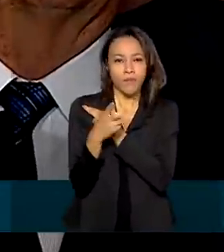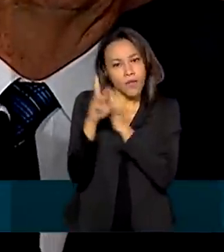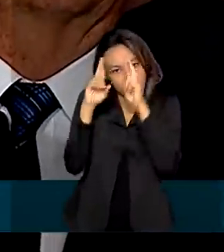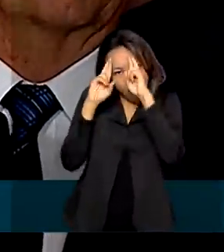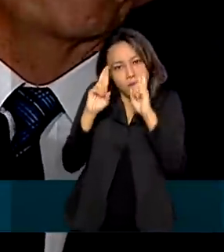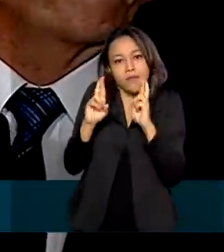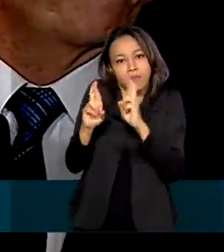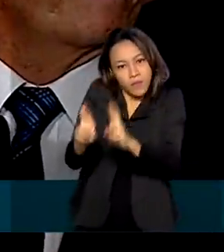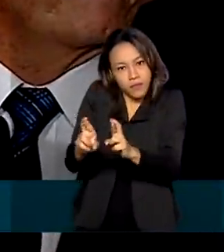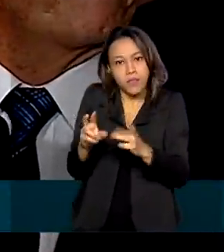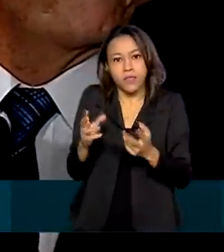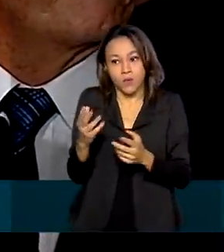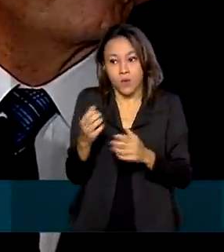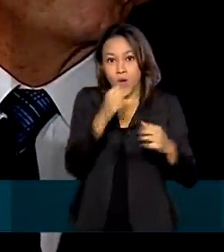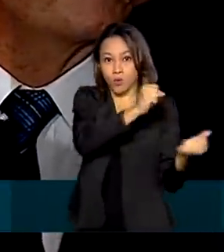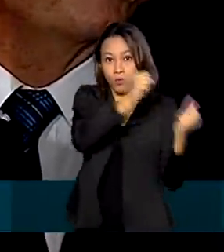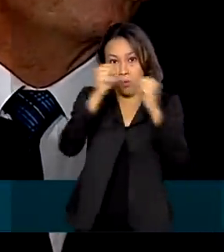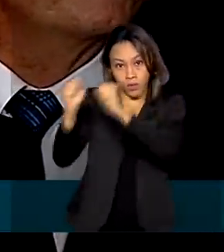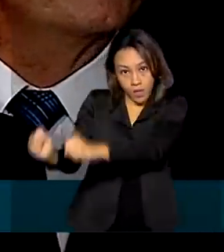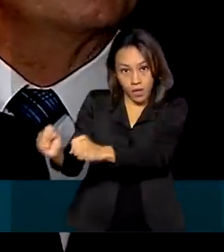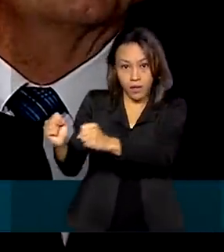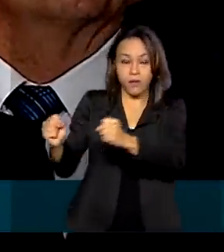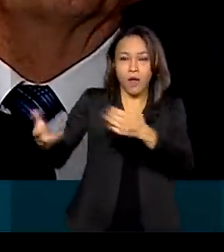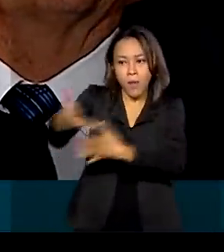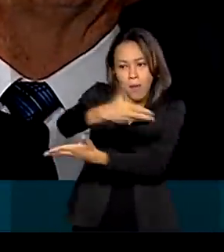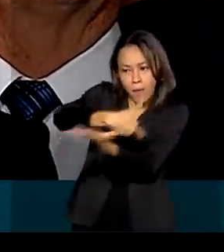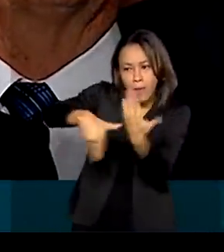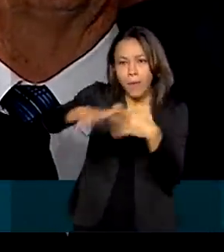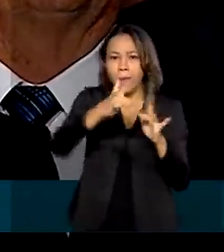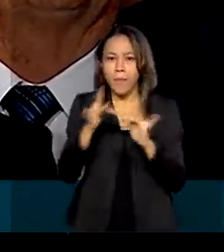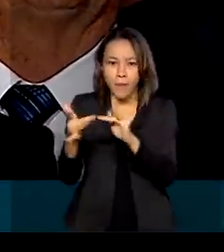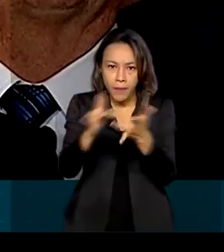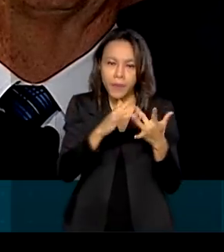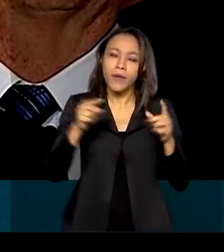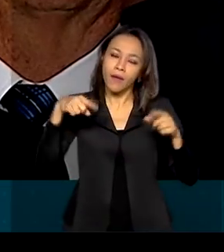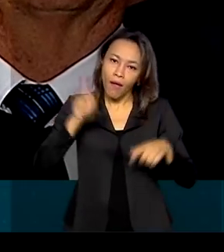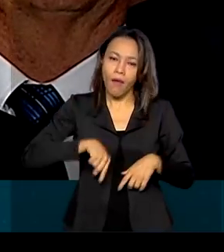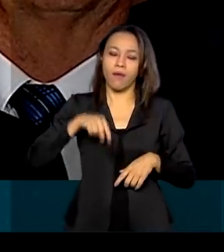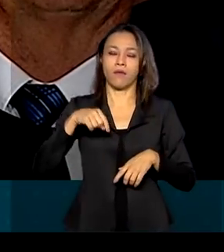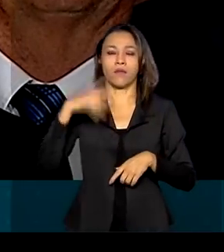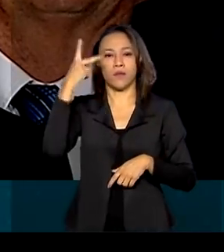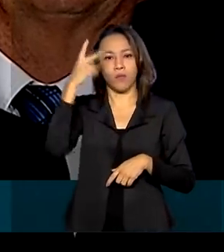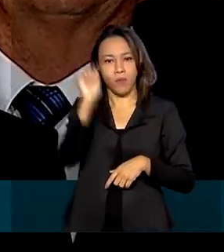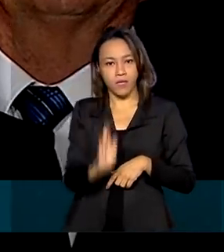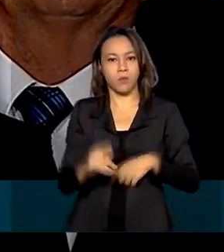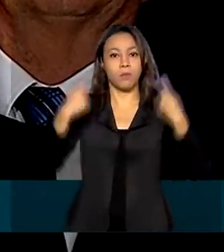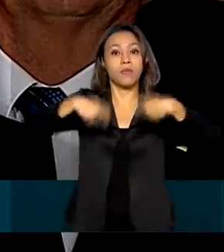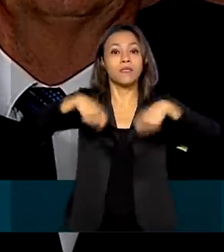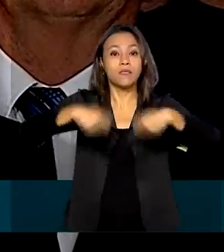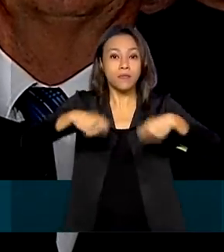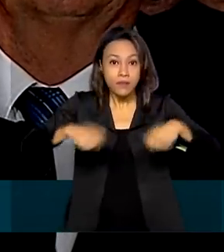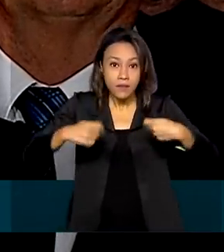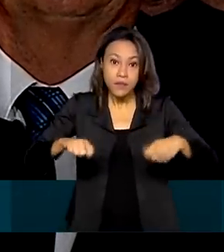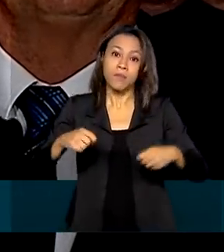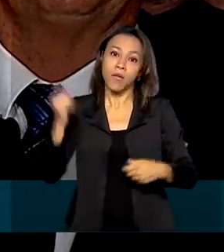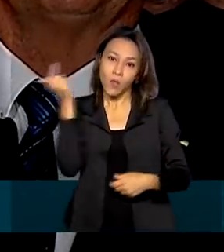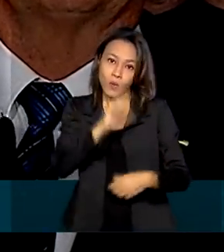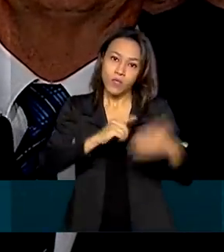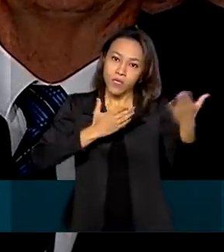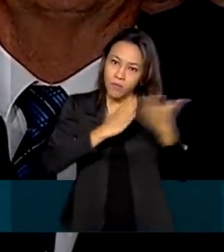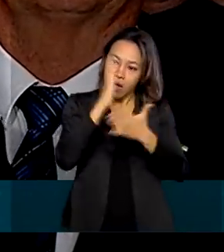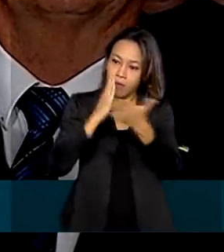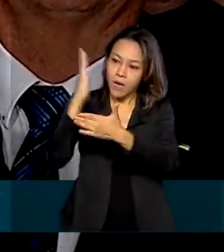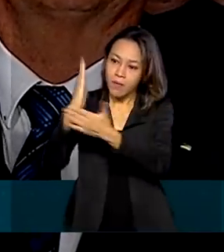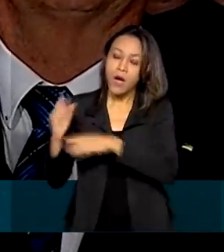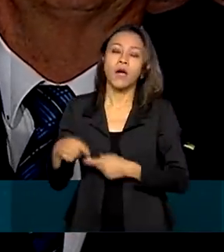respeito aos outros poderes, a harmonia, que é o que o Brasil precisa para destravar suas pautas nesse ano. Então, o Senado